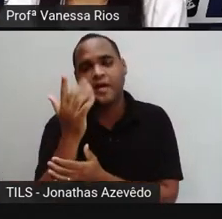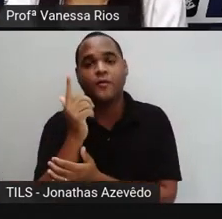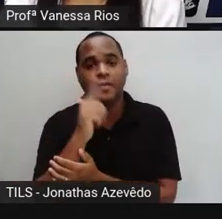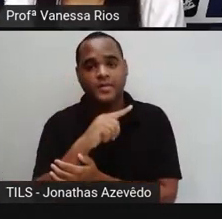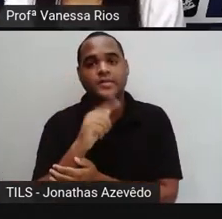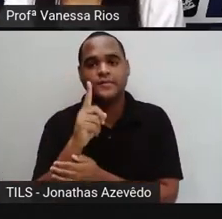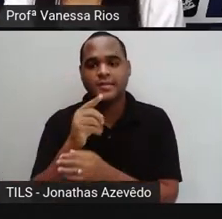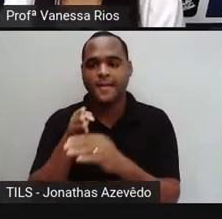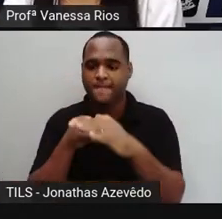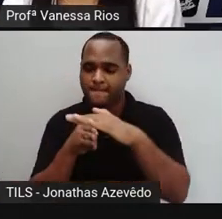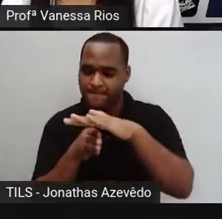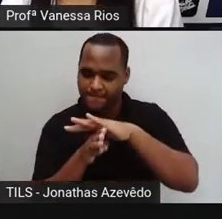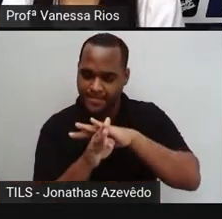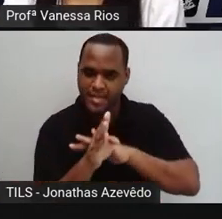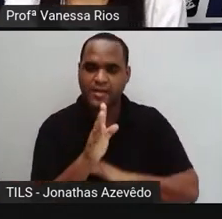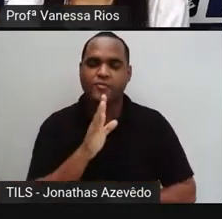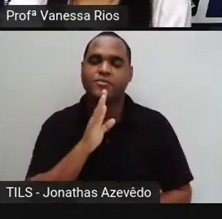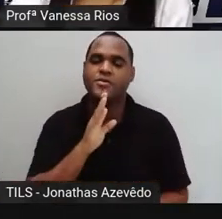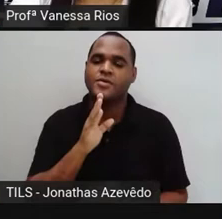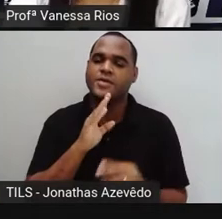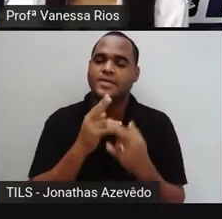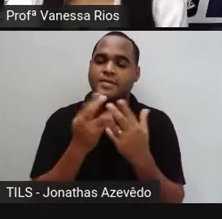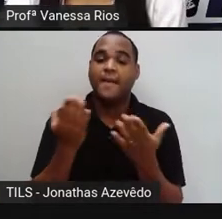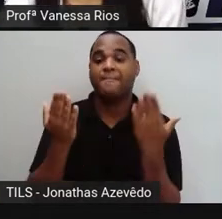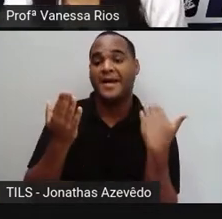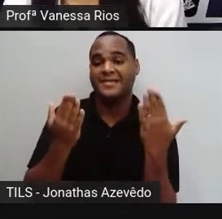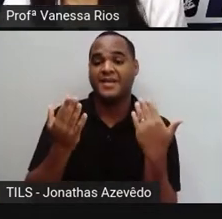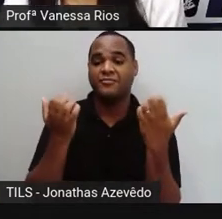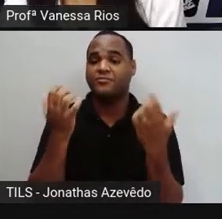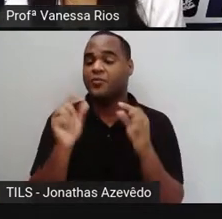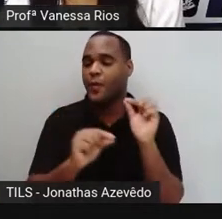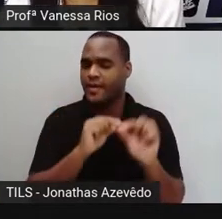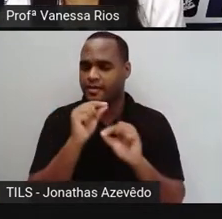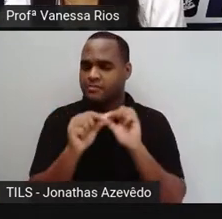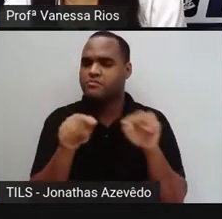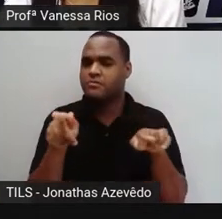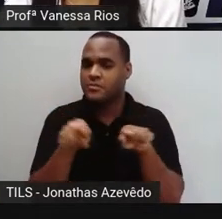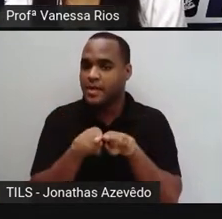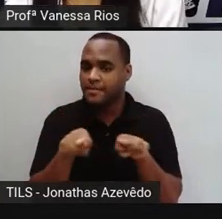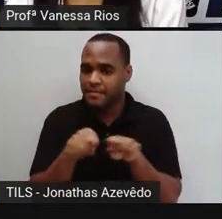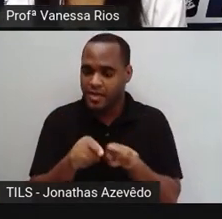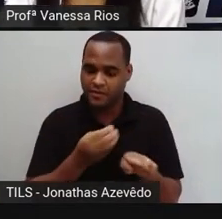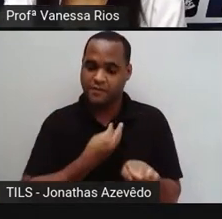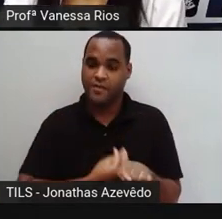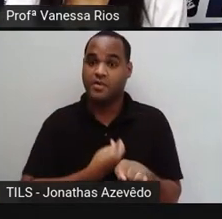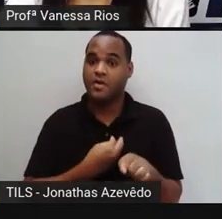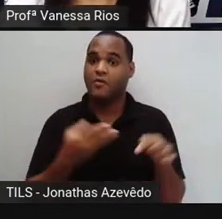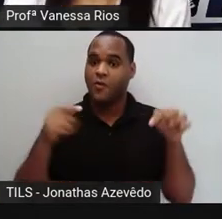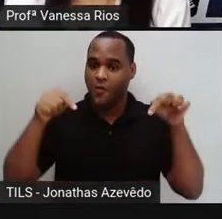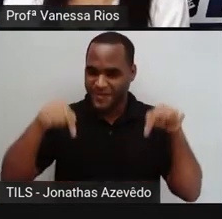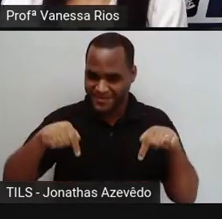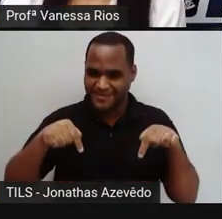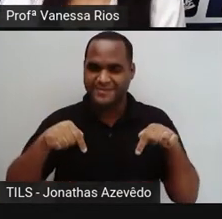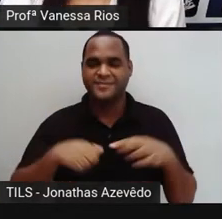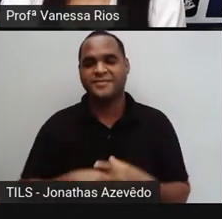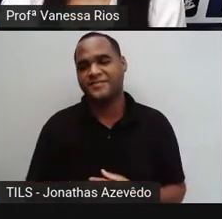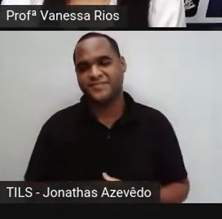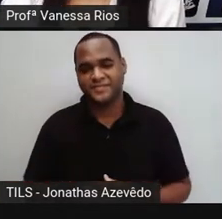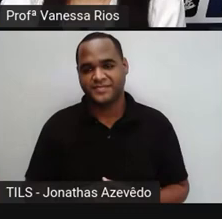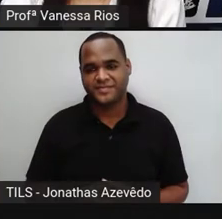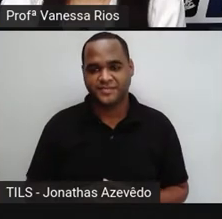acesso ao conhecimento do que se viveu e também do que se está vivendo no presente.